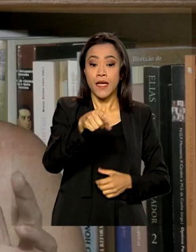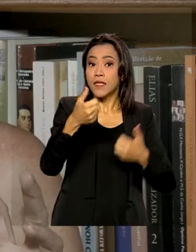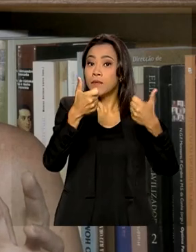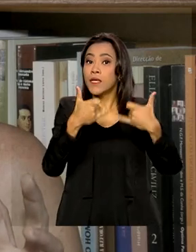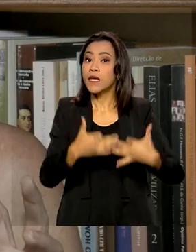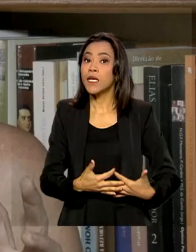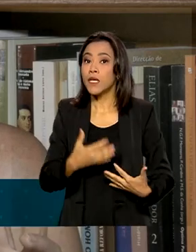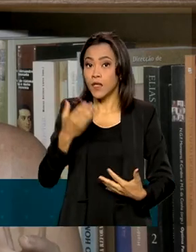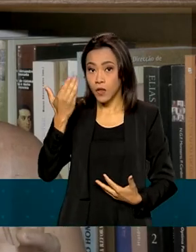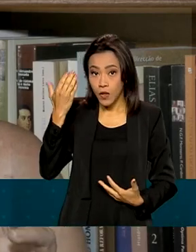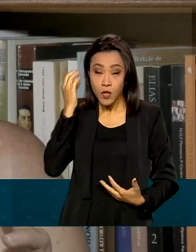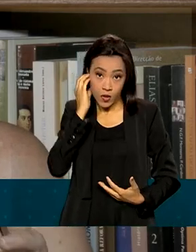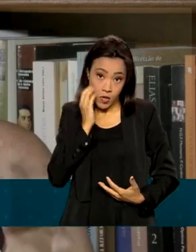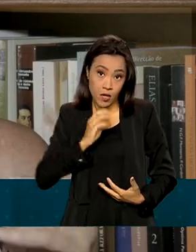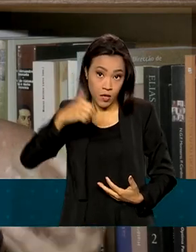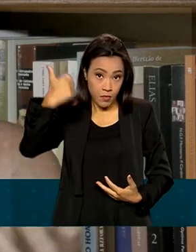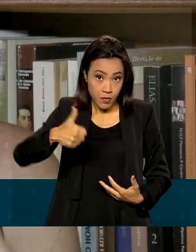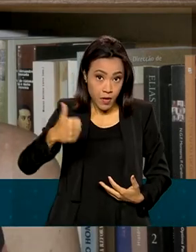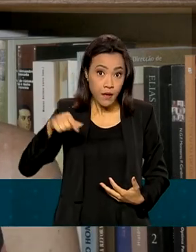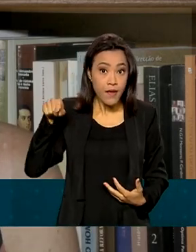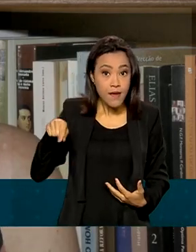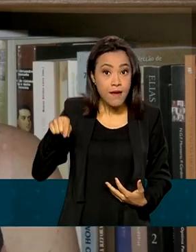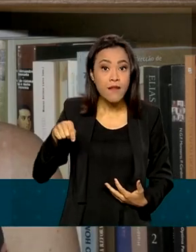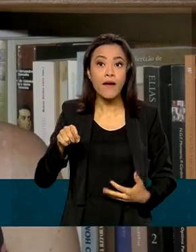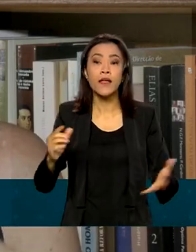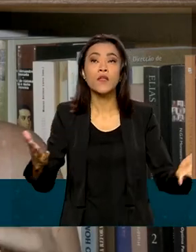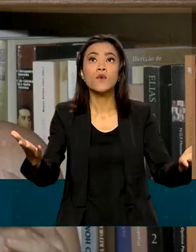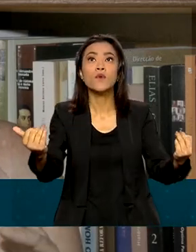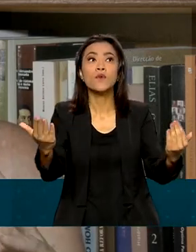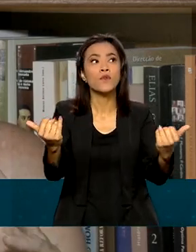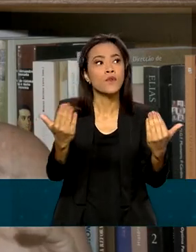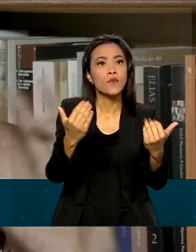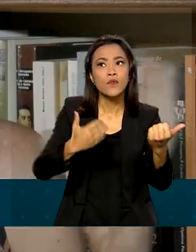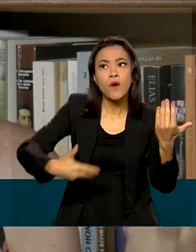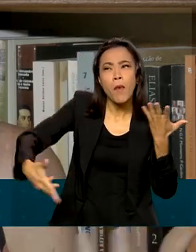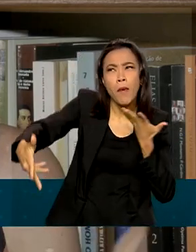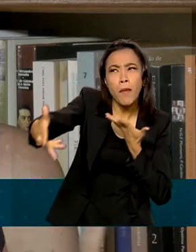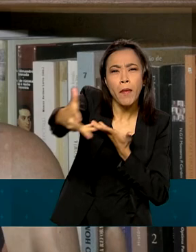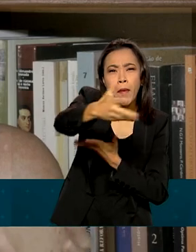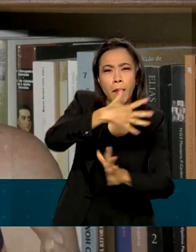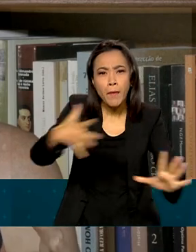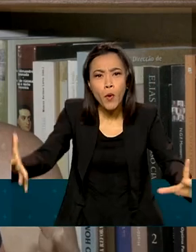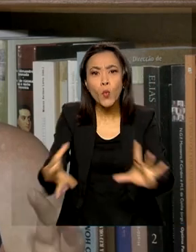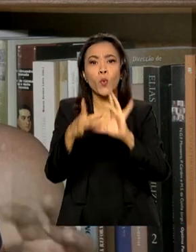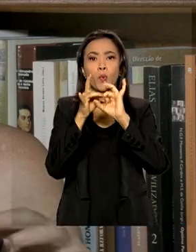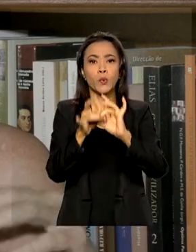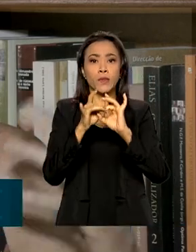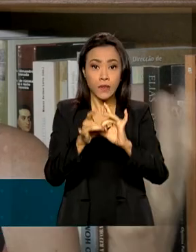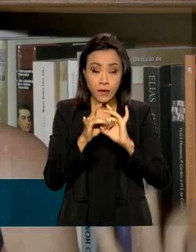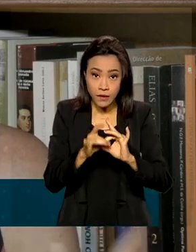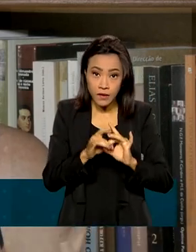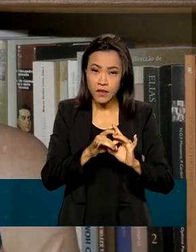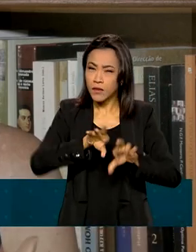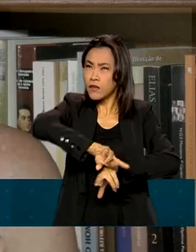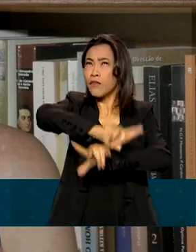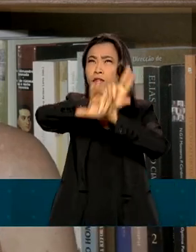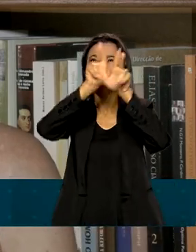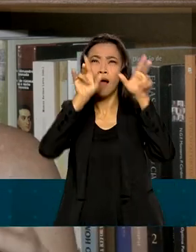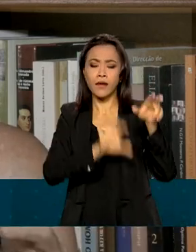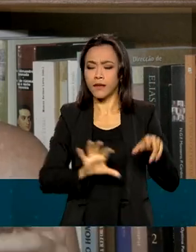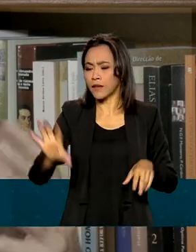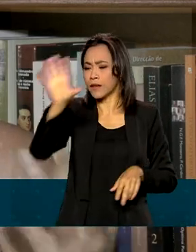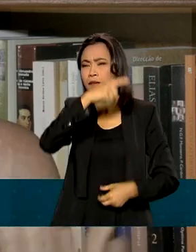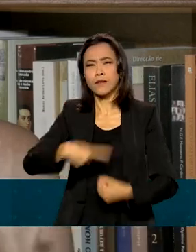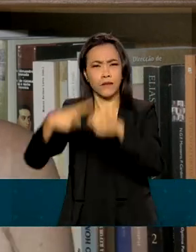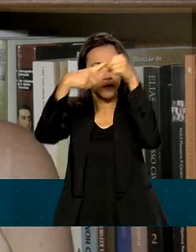de elemento aglutinador. Diante das várias regiões do Brasil, das várias províncias do